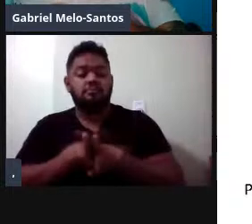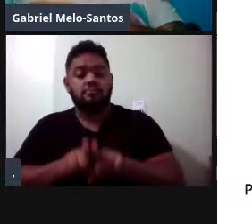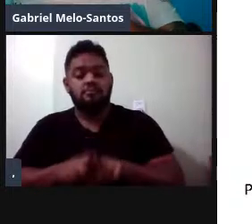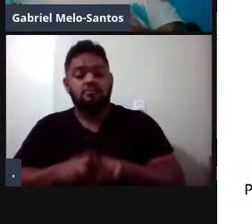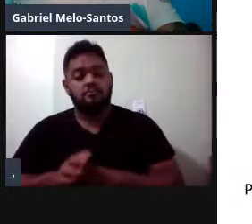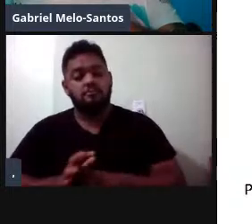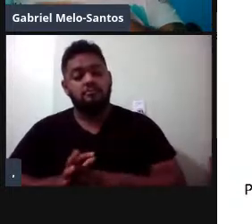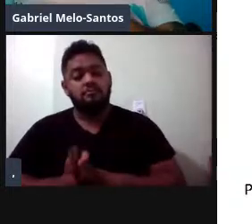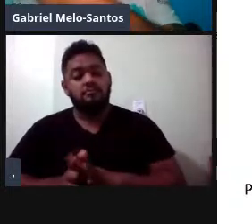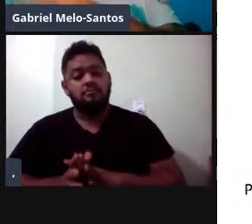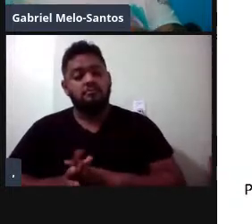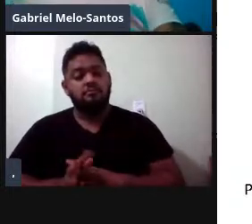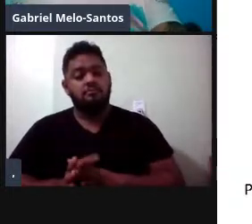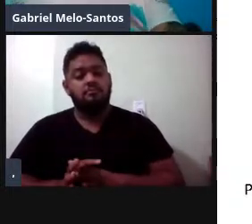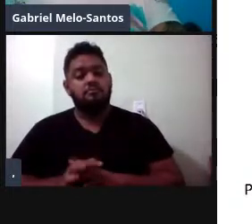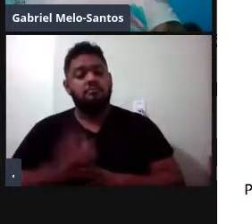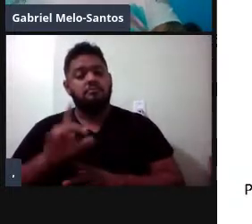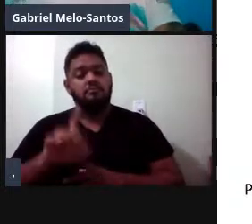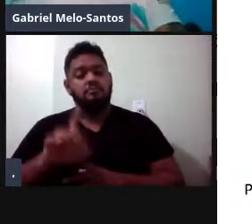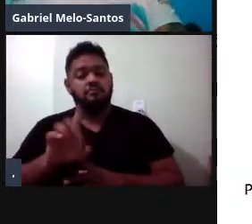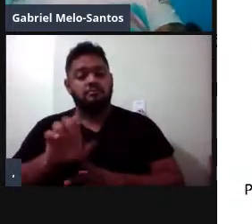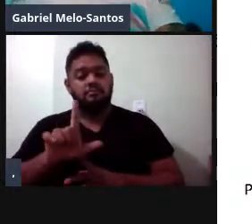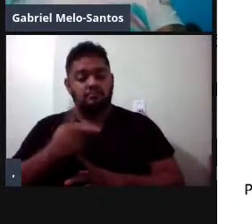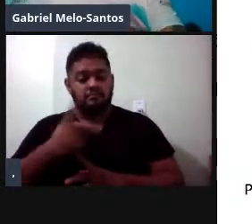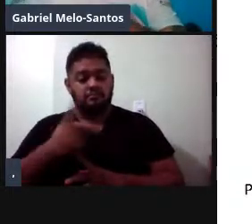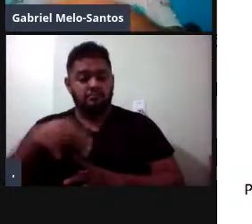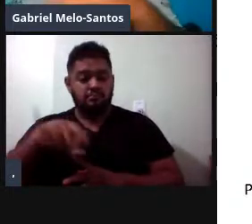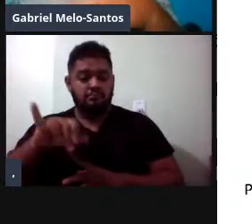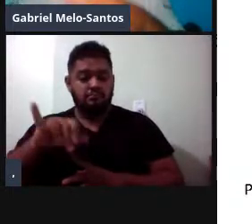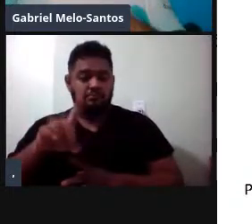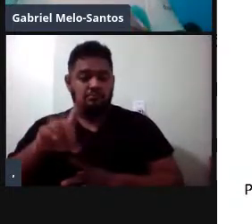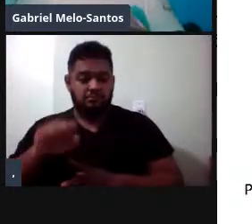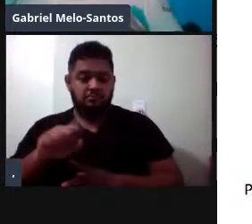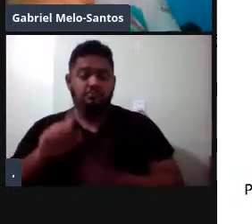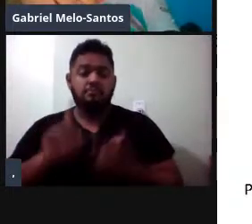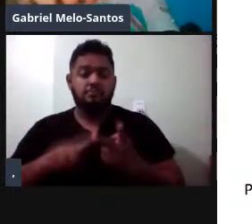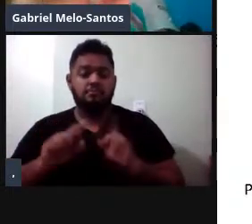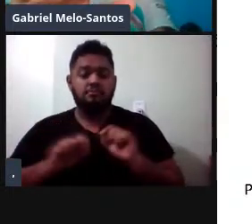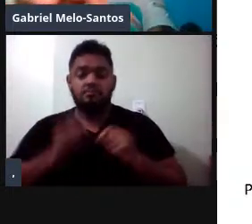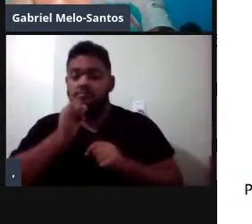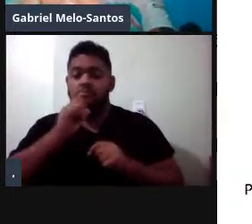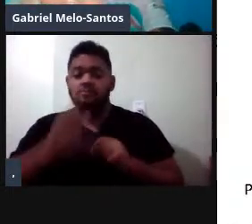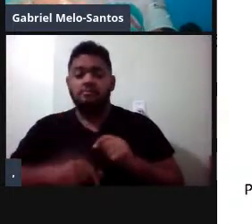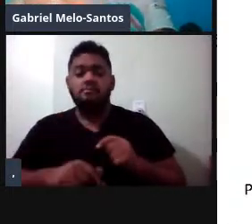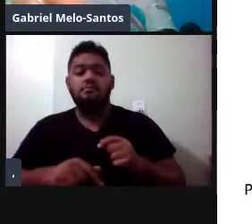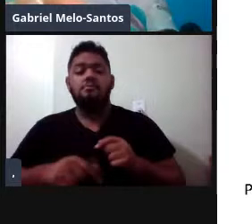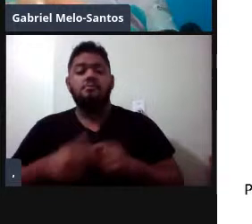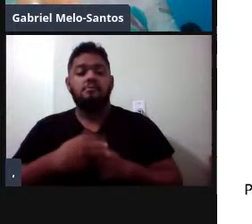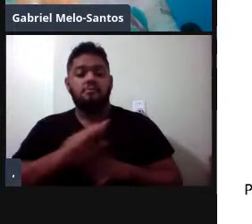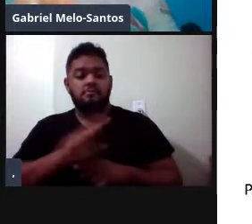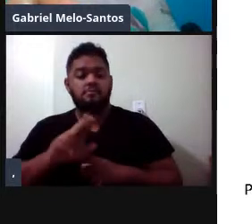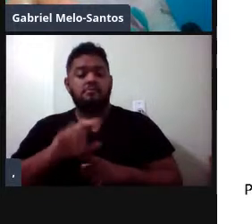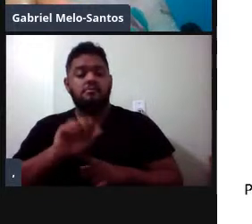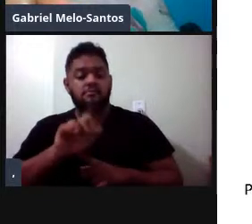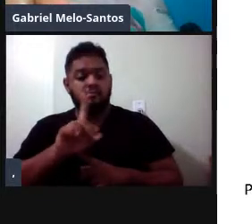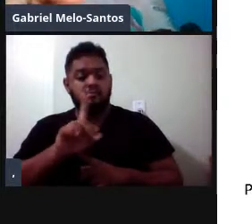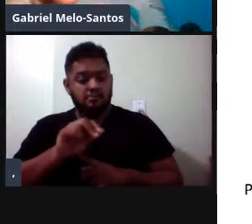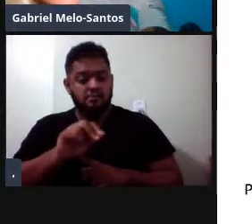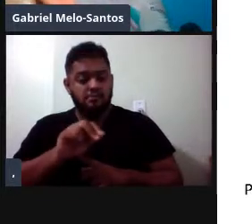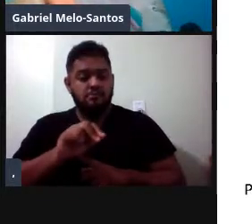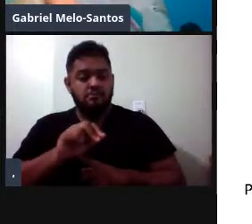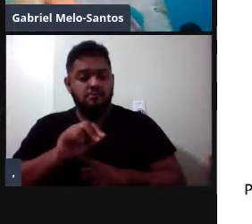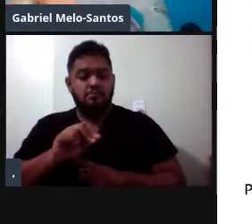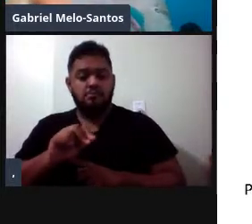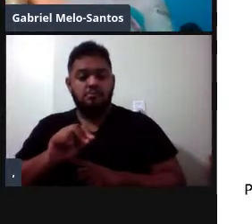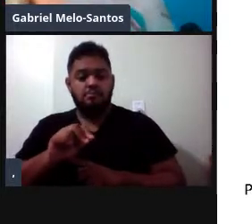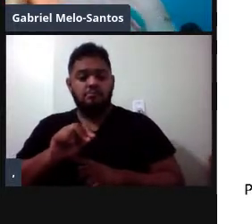dos delfinidos, dos golfinhos marinhos e que eles só emitiriam então esses chamados pulsados, né? Que seria só esse, seria o